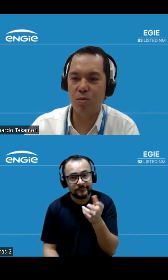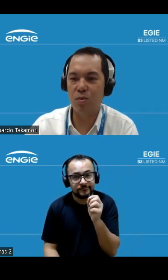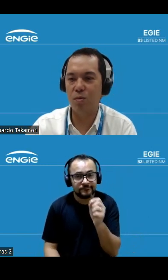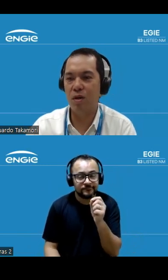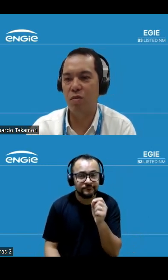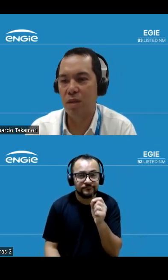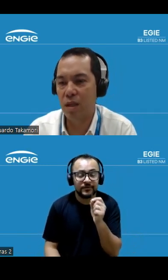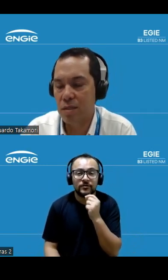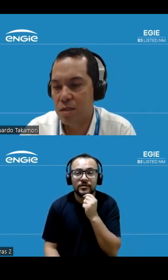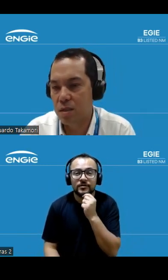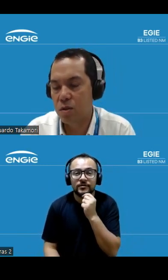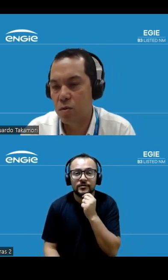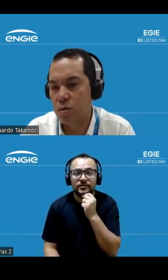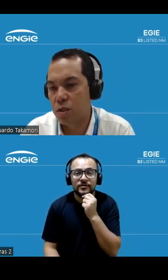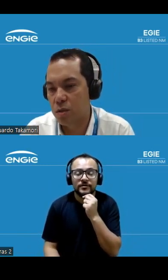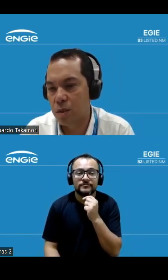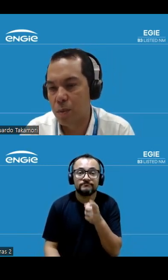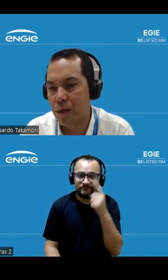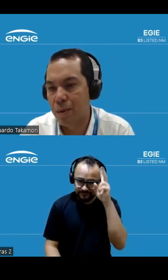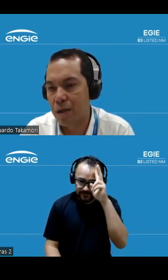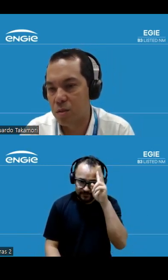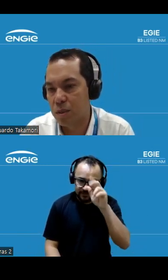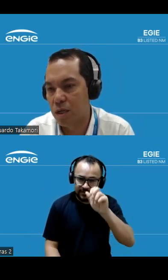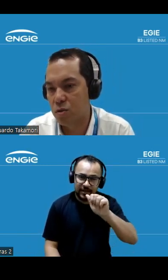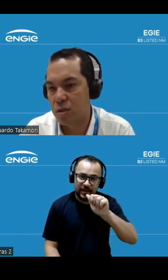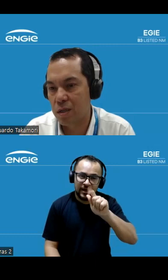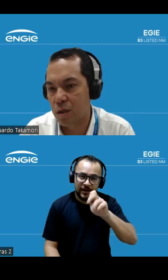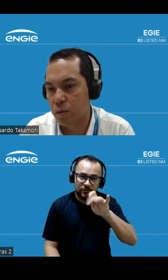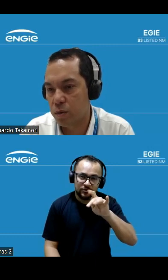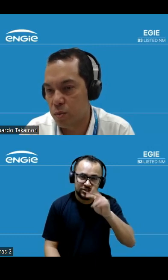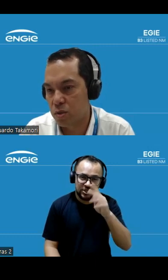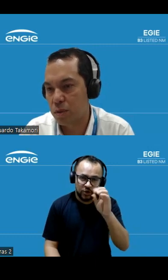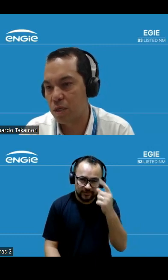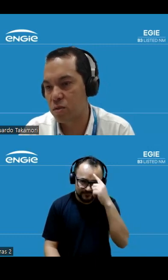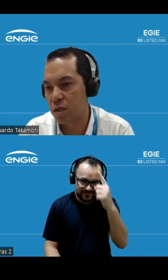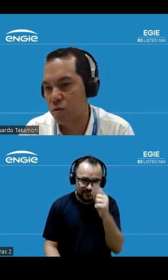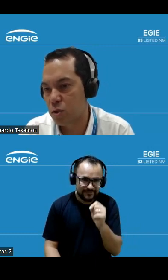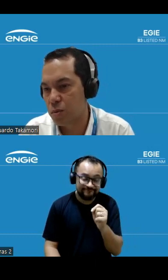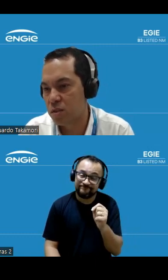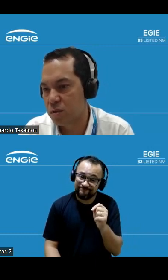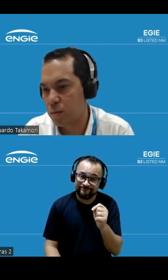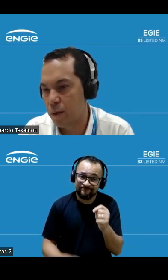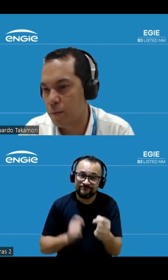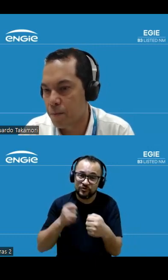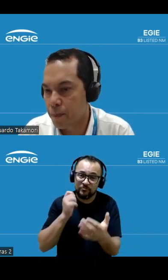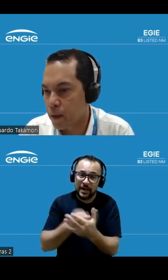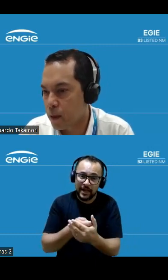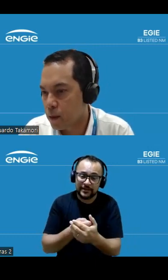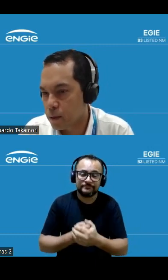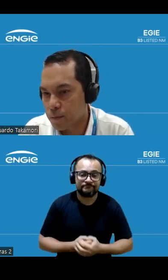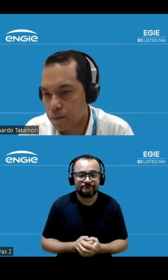considerando a efeita da indenização de Santo Agostinho na primeira barra de EBITDA ajustada a contribuição de EBITDA ajustada foi muito expressiva também